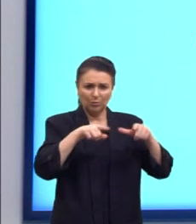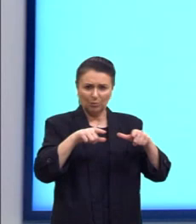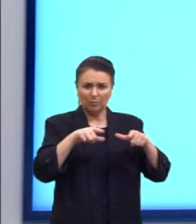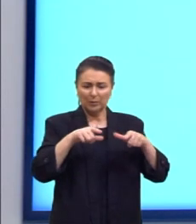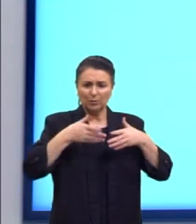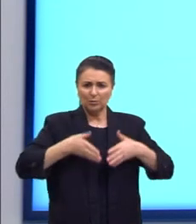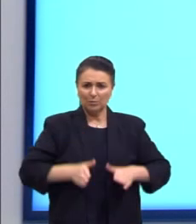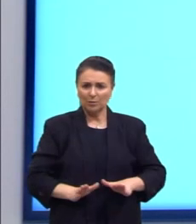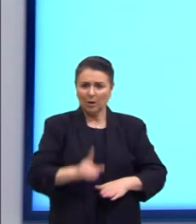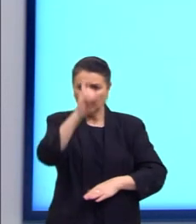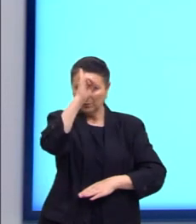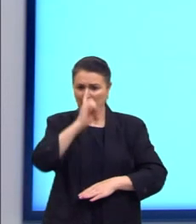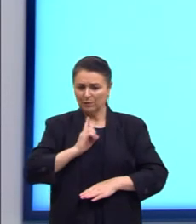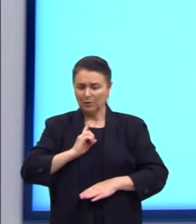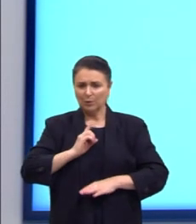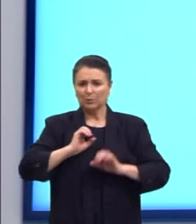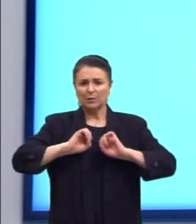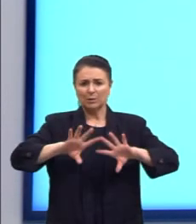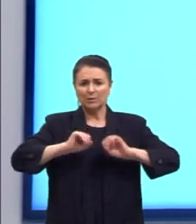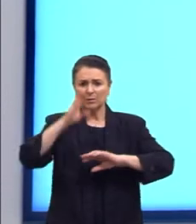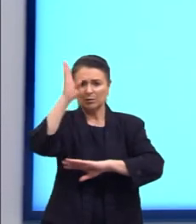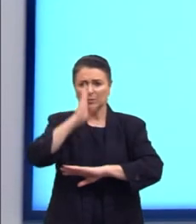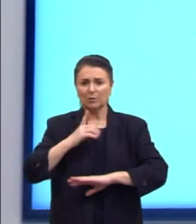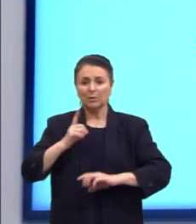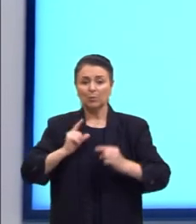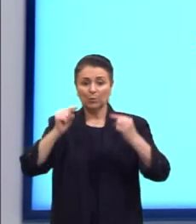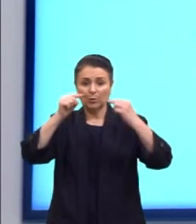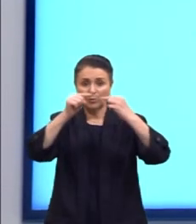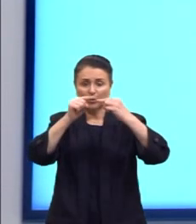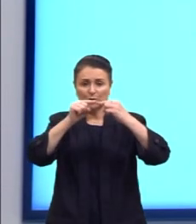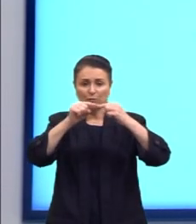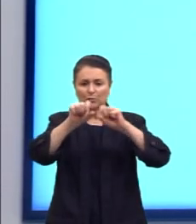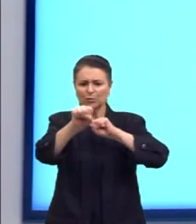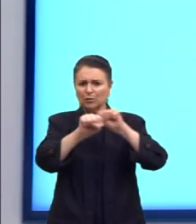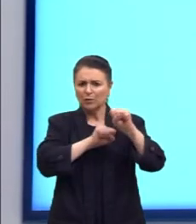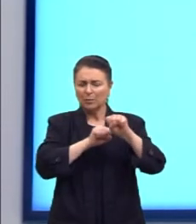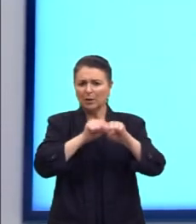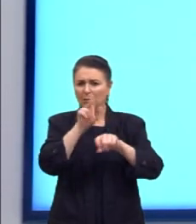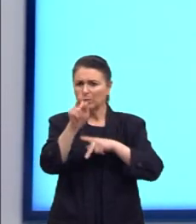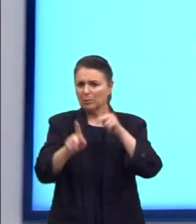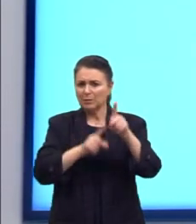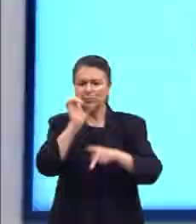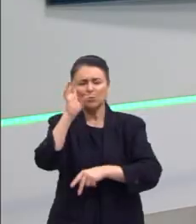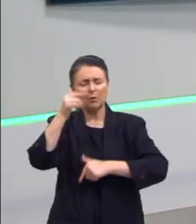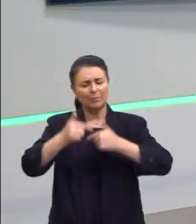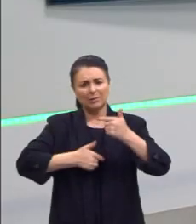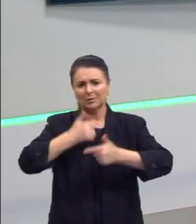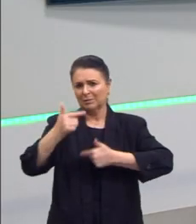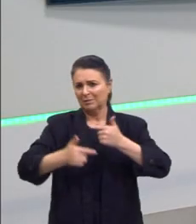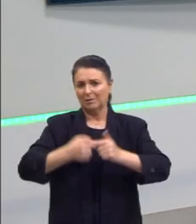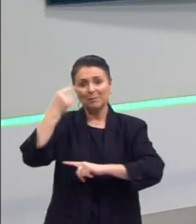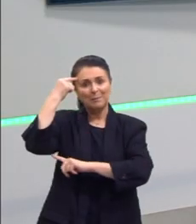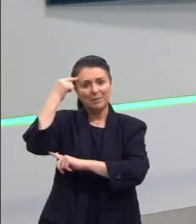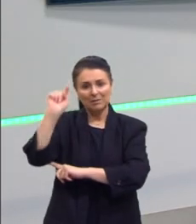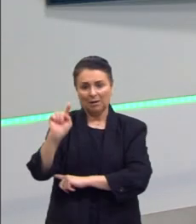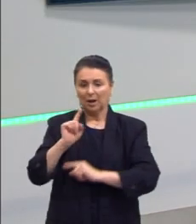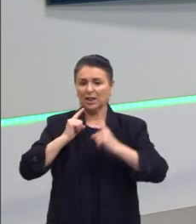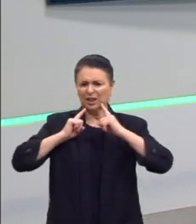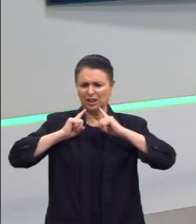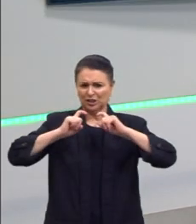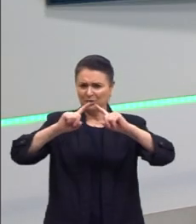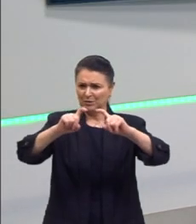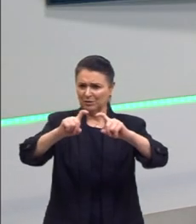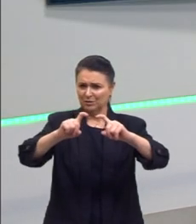educação brasileira a qual tem como objetivo formar a população apenas como mão de obra. Então, pensar criticamente